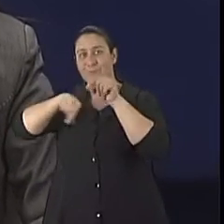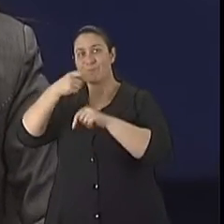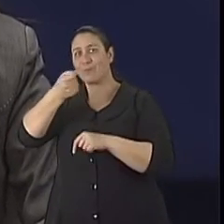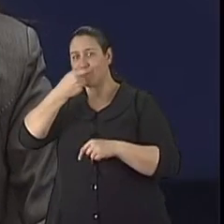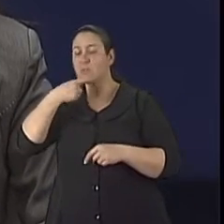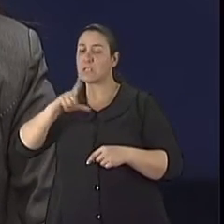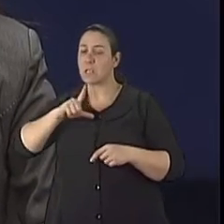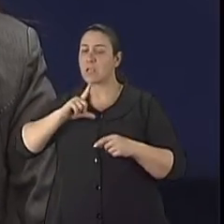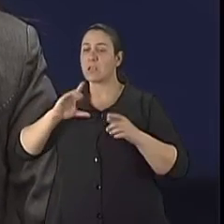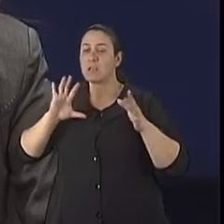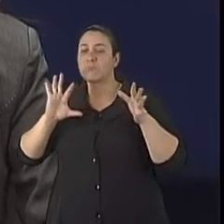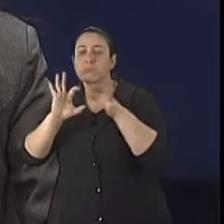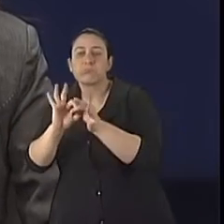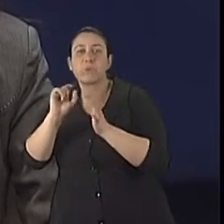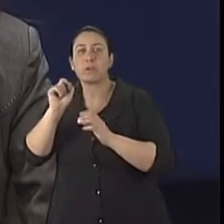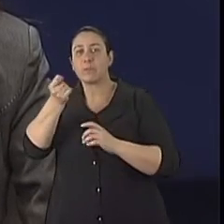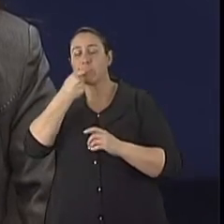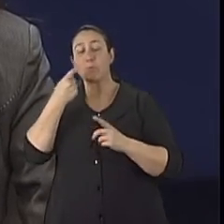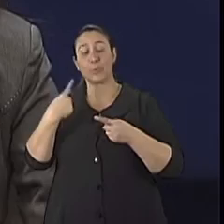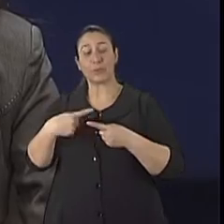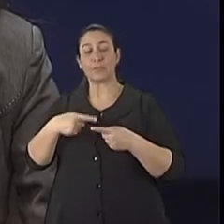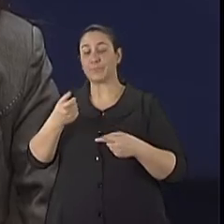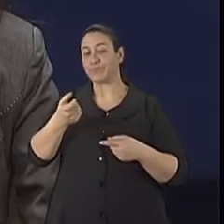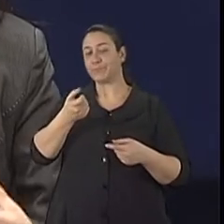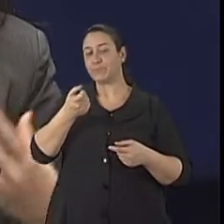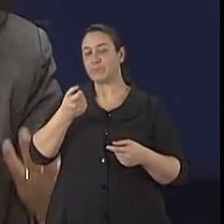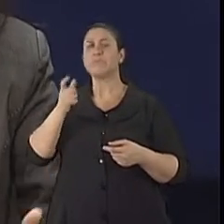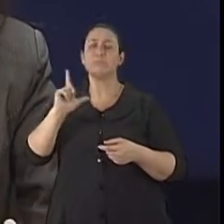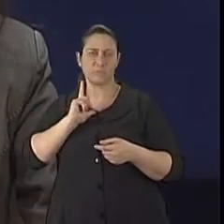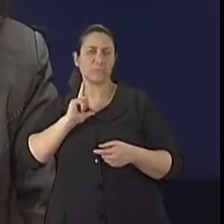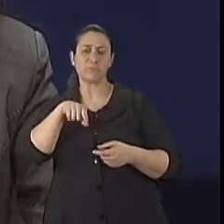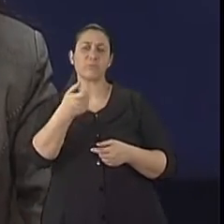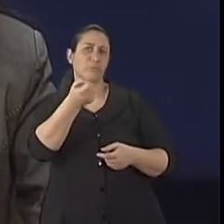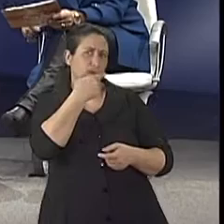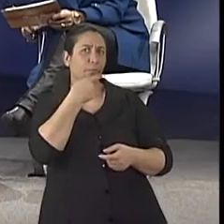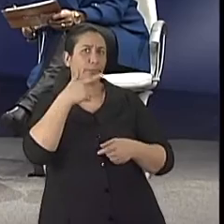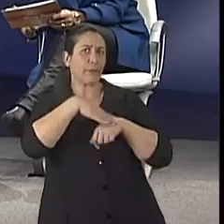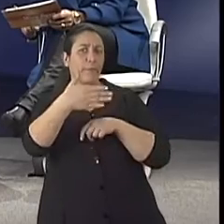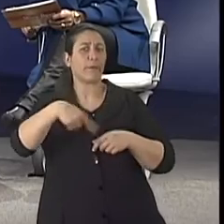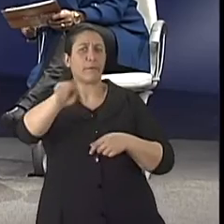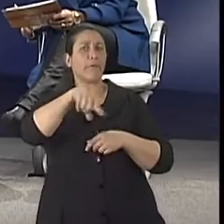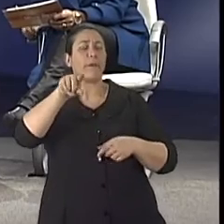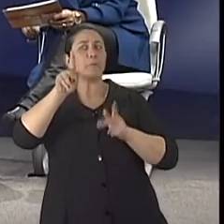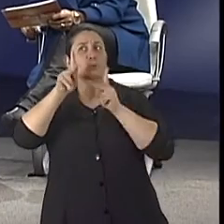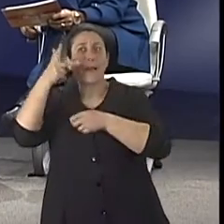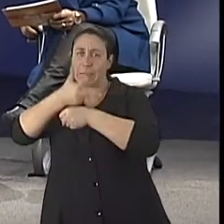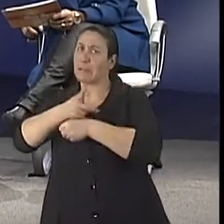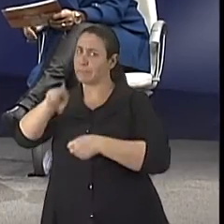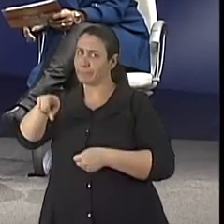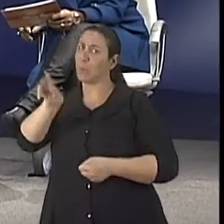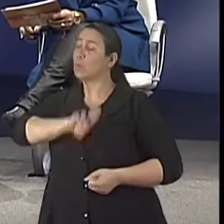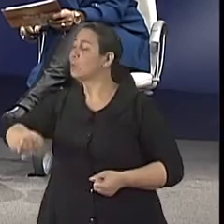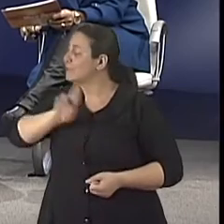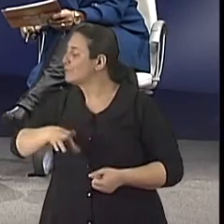Nacional de Medicamentos. Porque os medicamentos que são... Quem é que mais consome medicamento na população? É o idoso. Então,